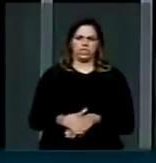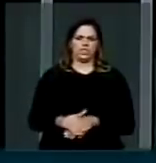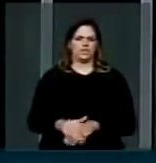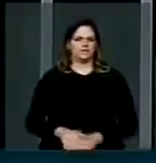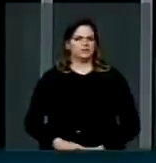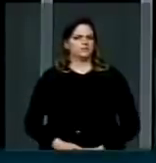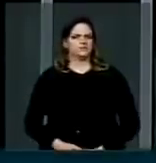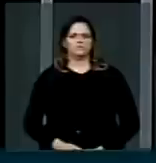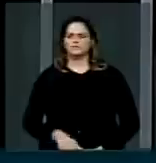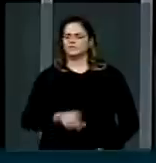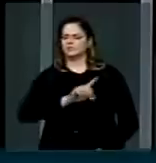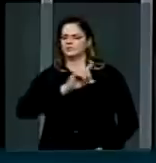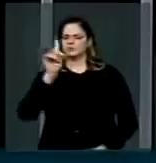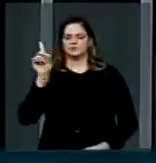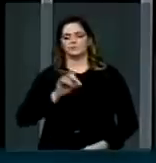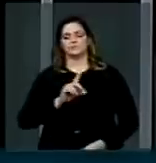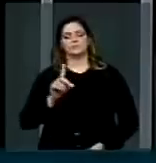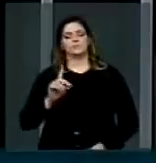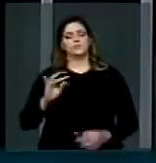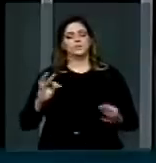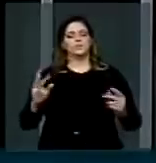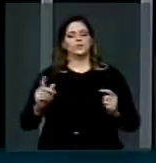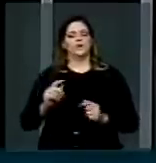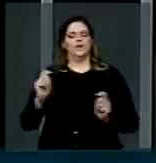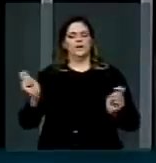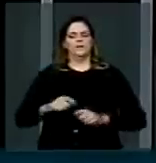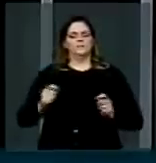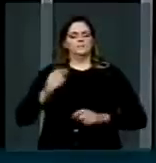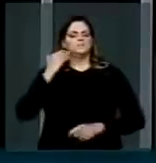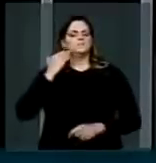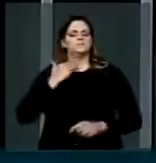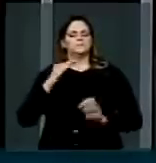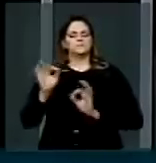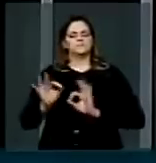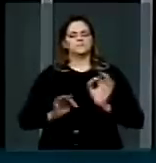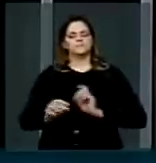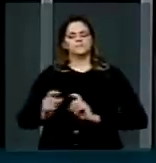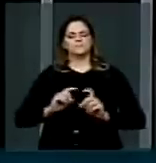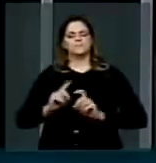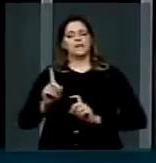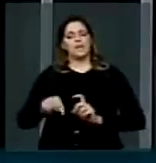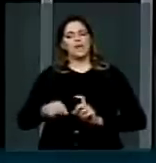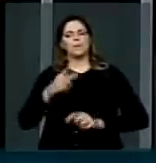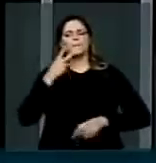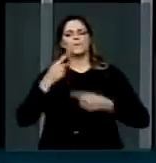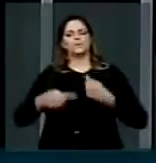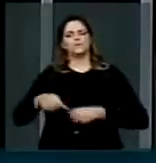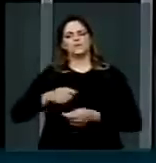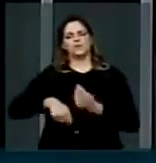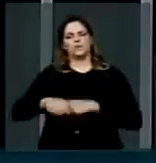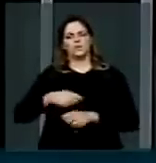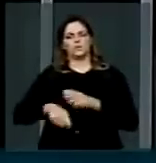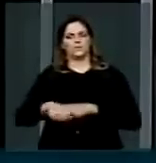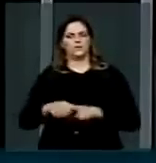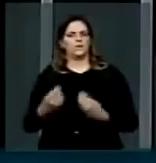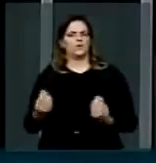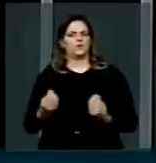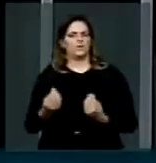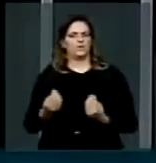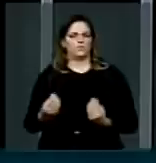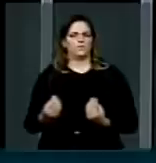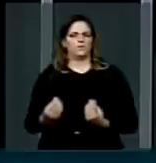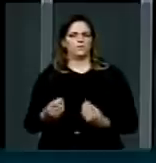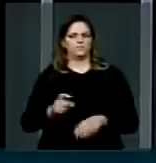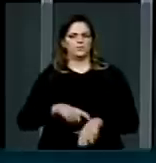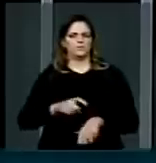mecanismo de capacidade operacional do Banco Central, o instrumento da política econômica, apartar isso para